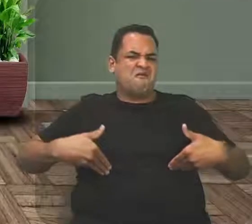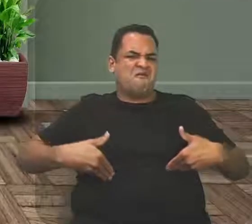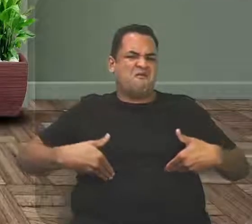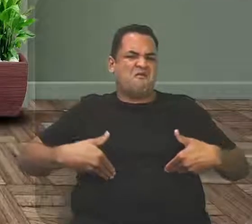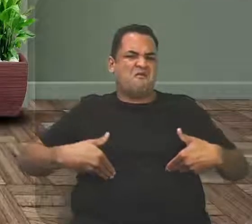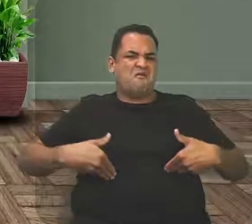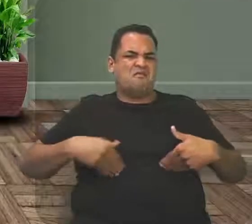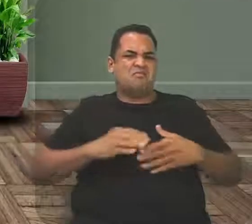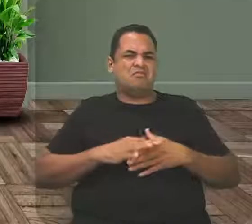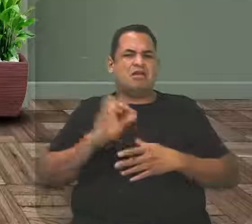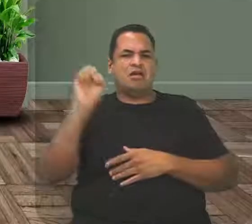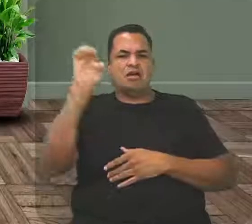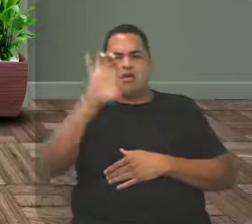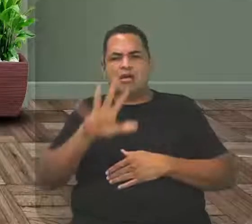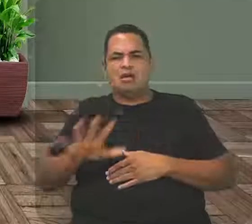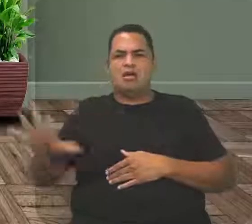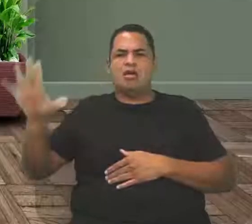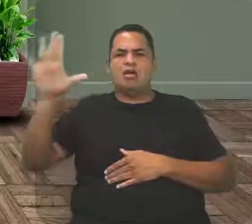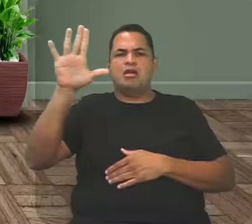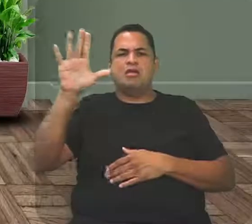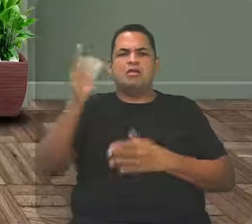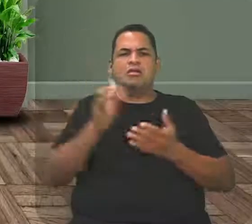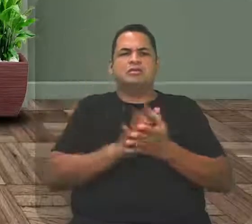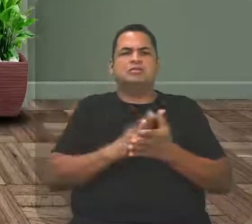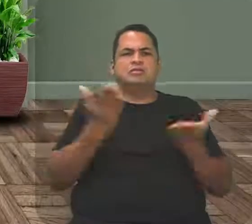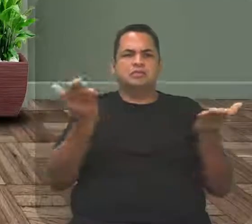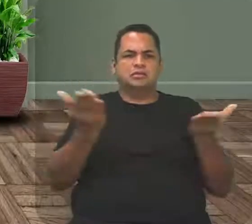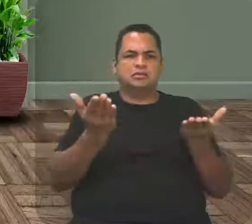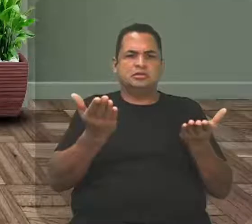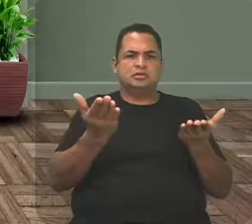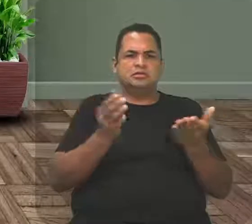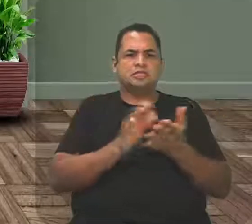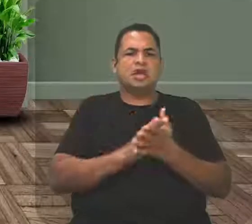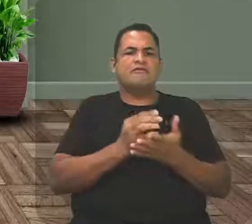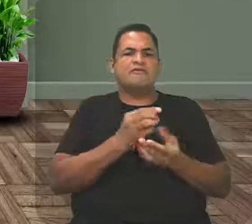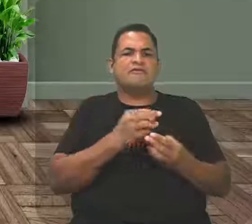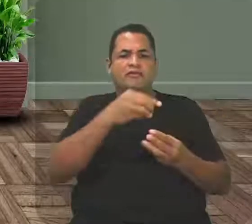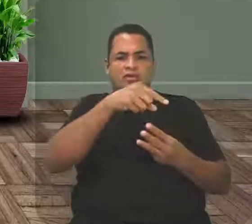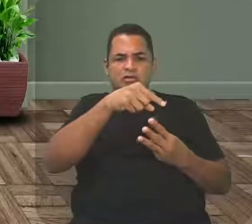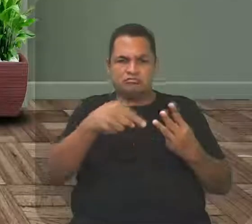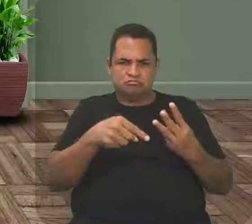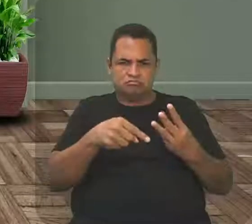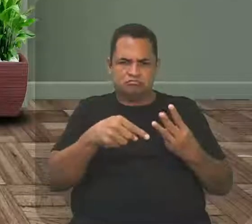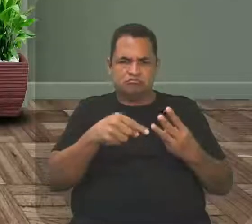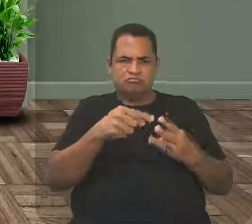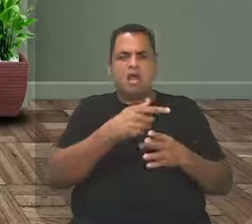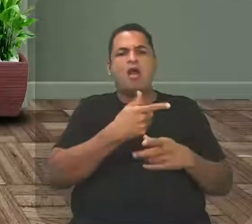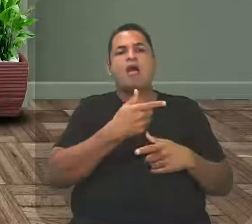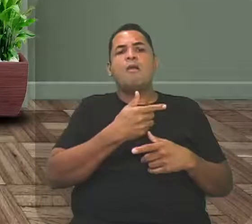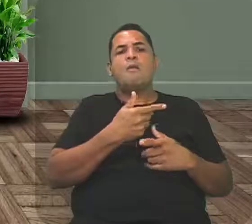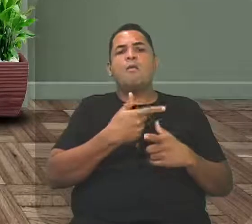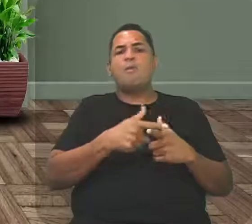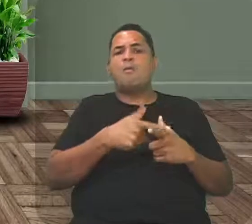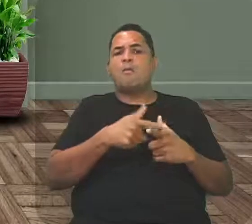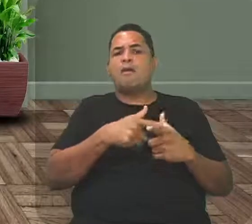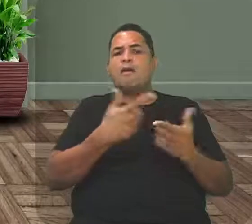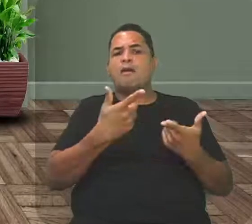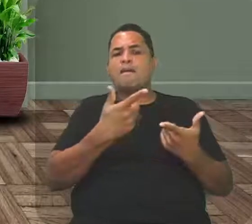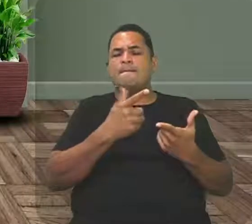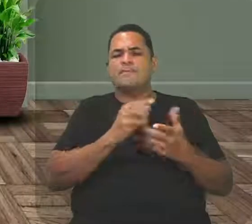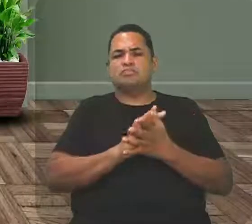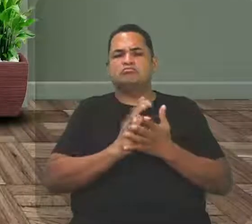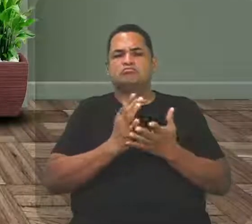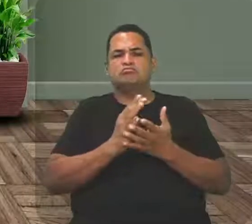três, esse tripé foi considerado a crise do século XIV, o que resultou para uma